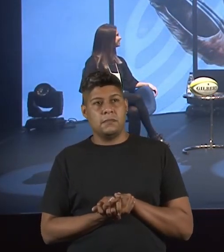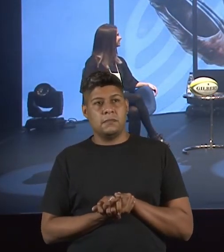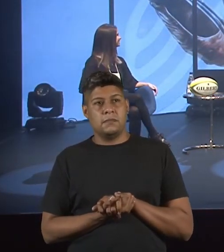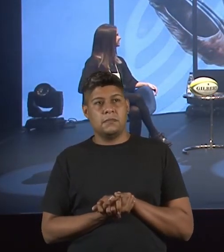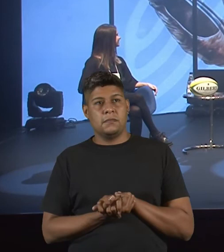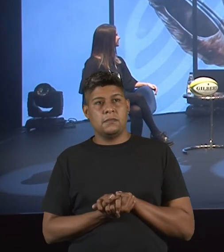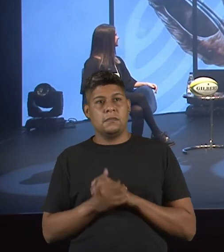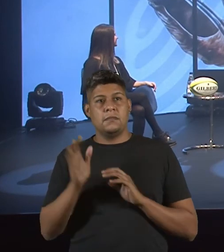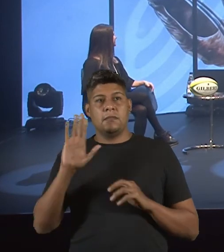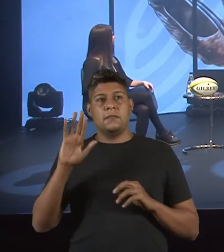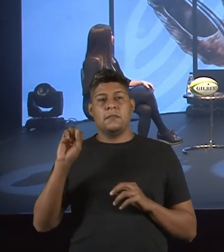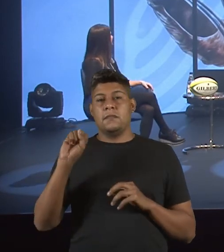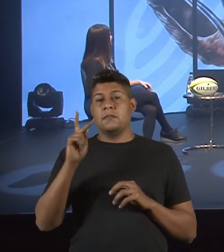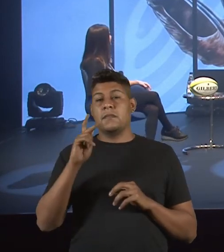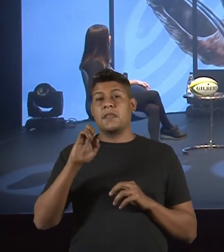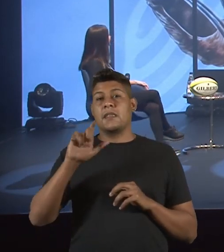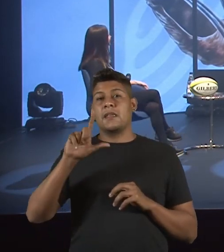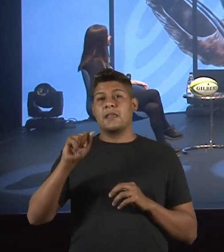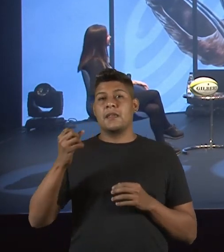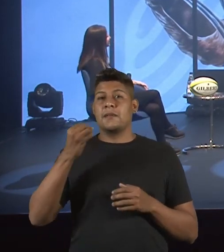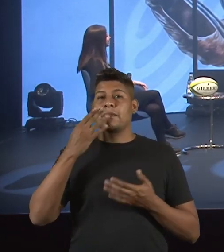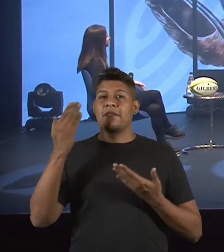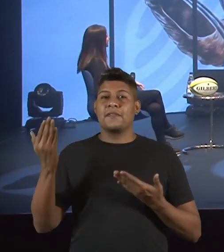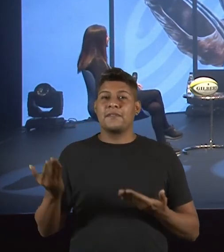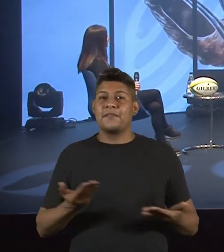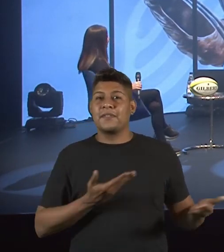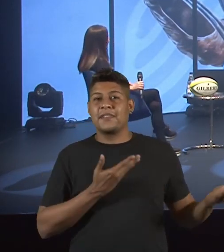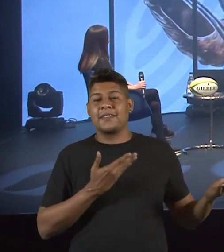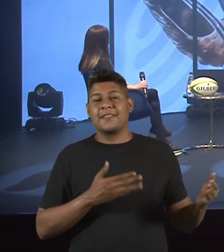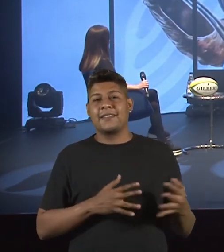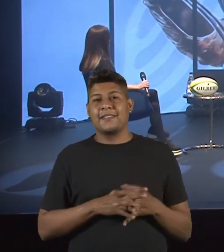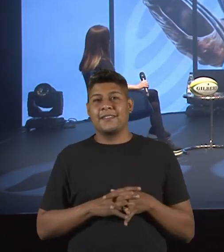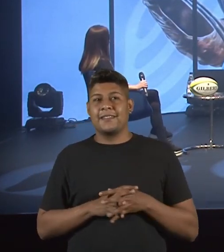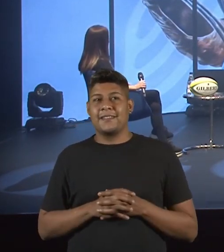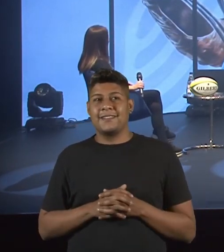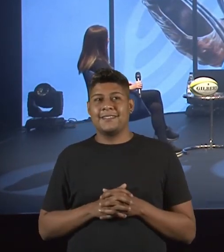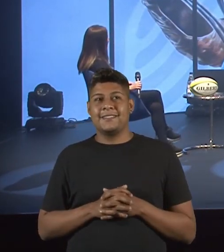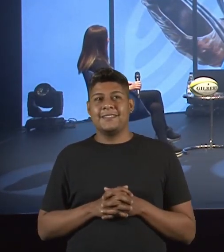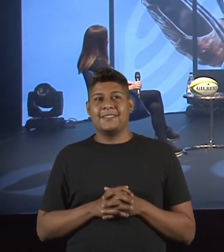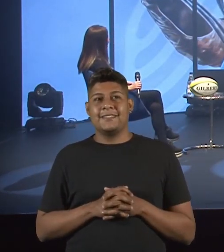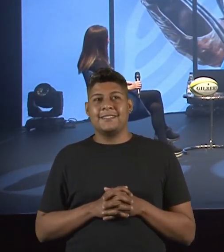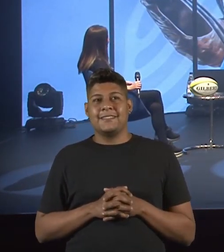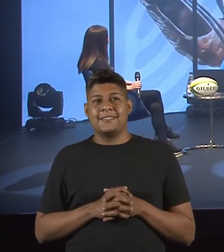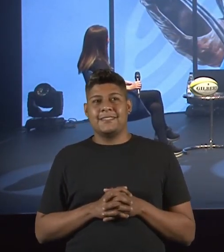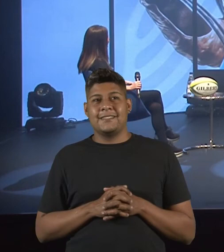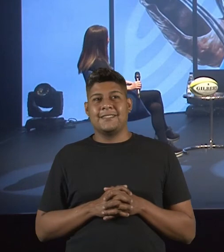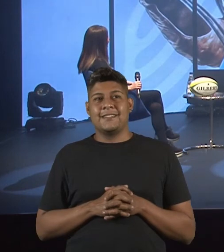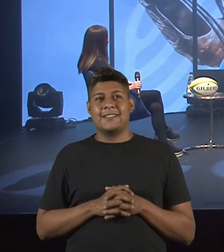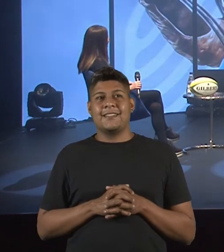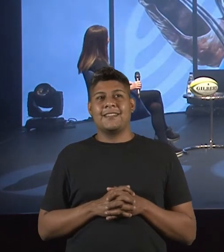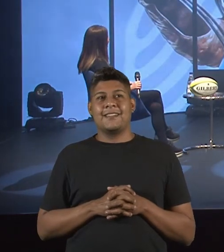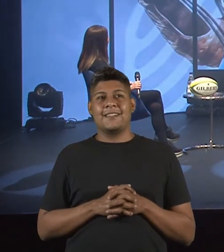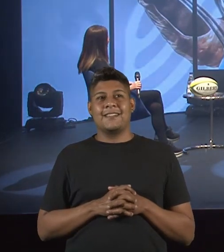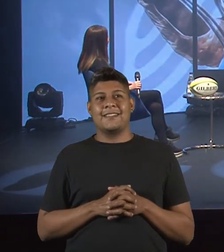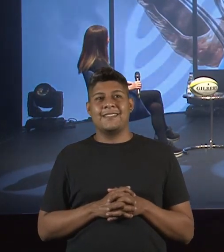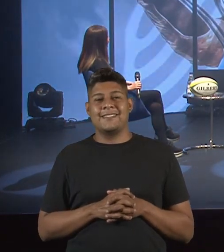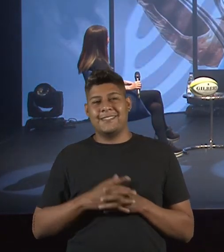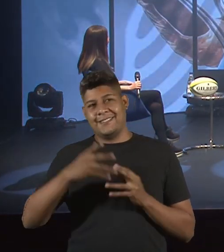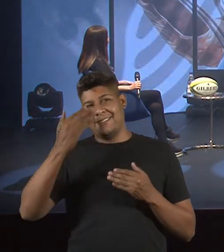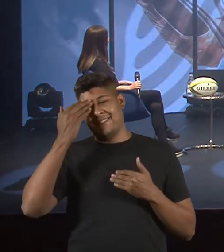Oi, Sheila! Seja bem-vinda, querida! Abri meu microfone.